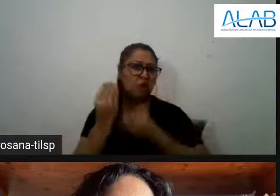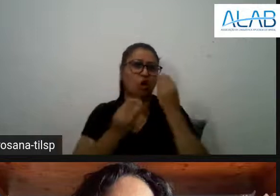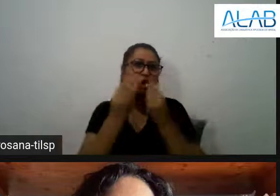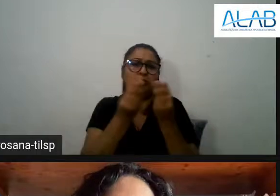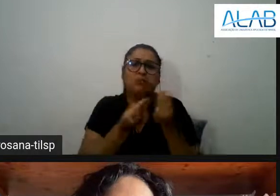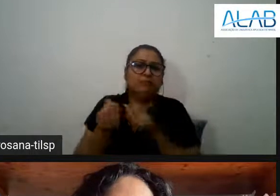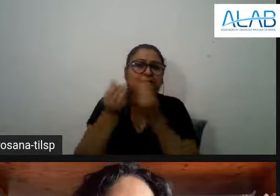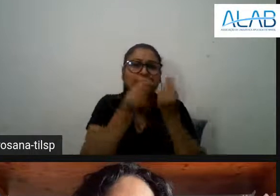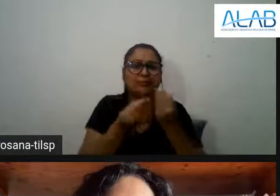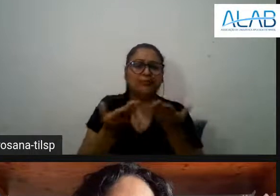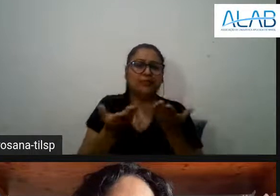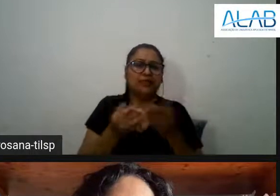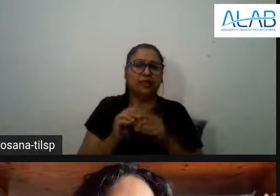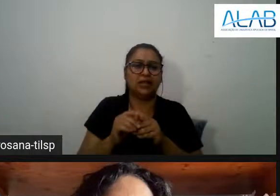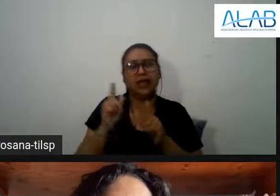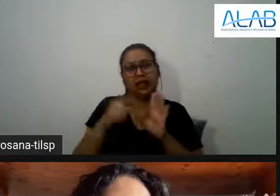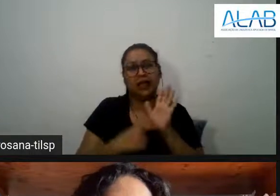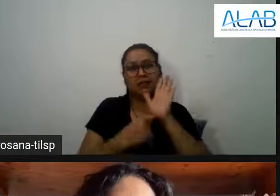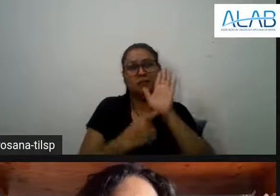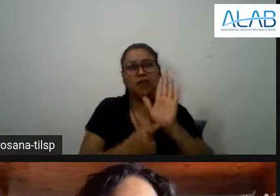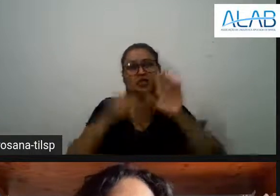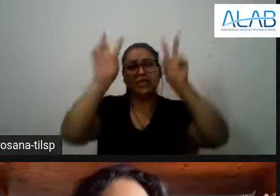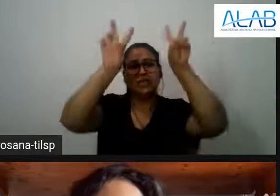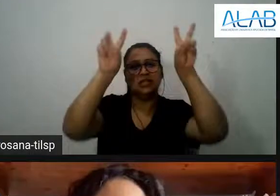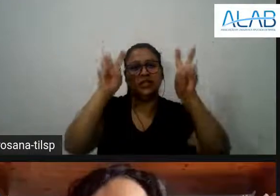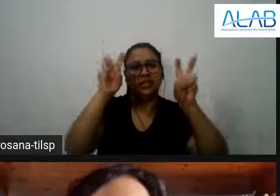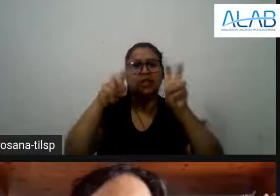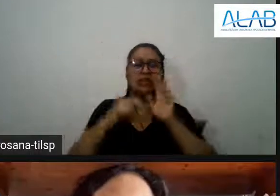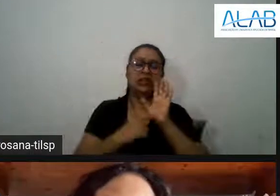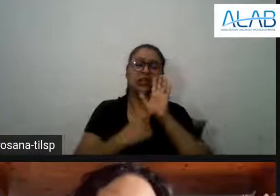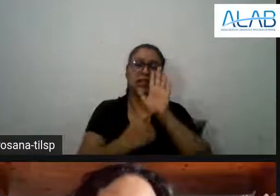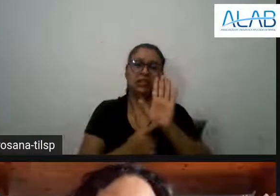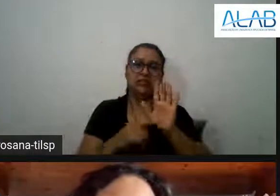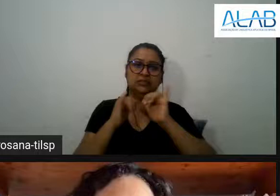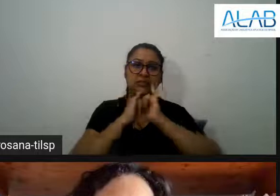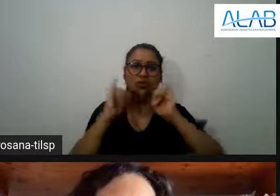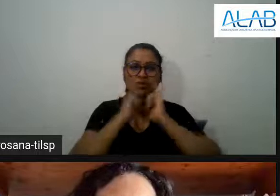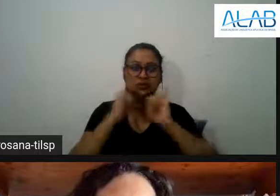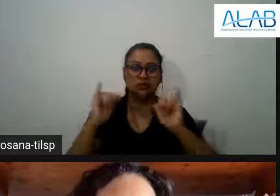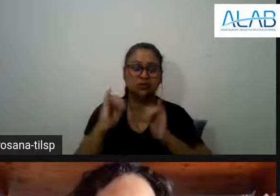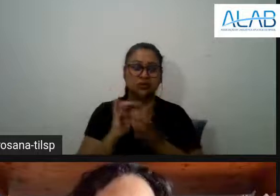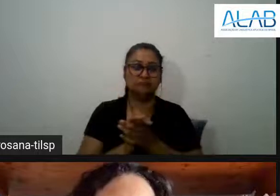isto então parece-me que a etiqueta texto de divulgação é muito feliz tecnicamente